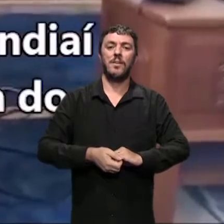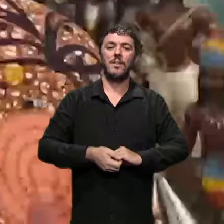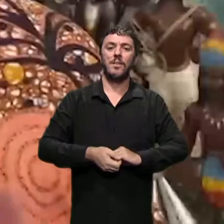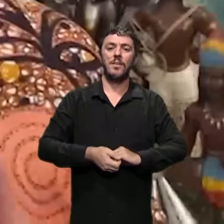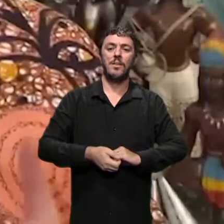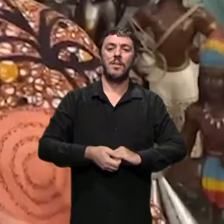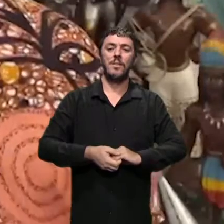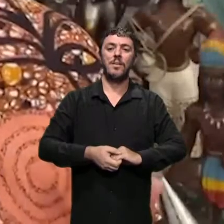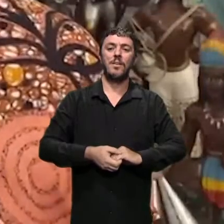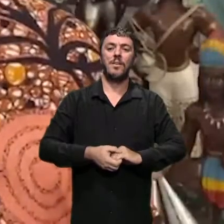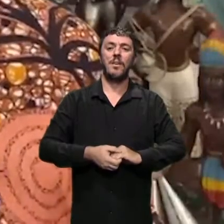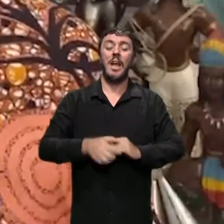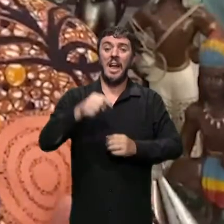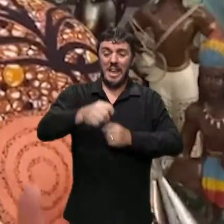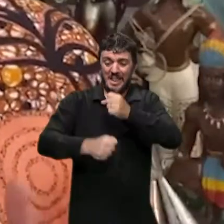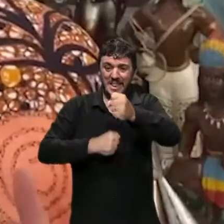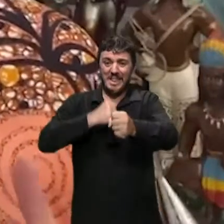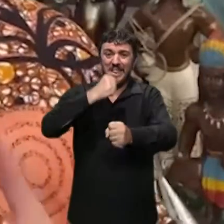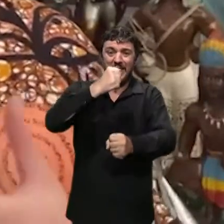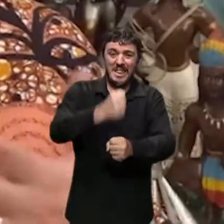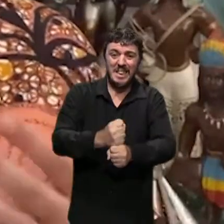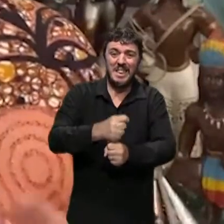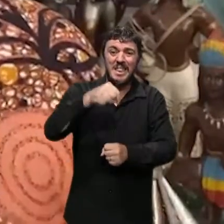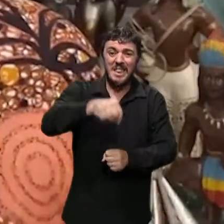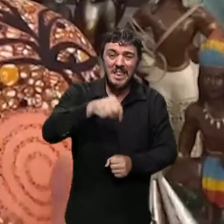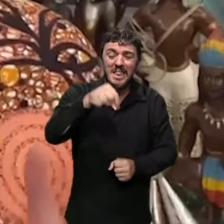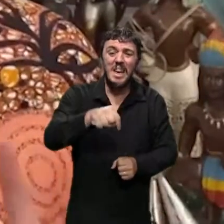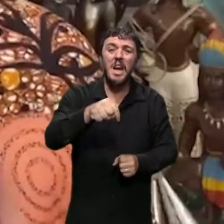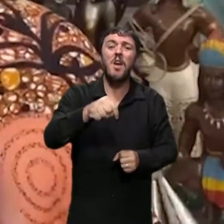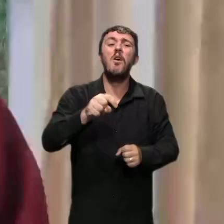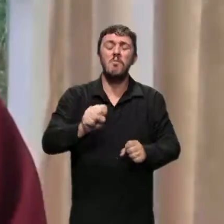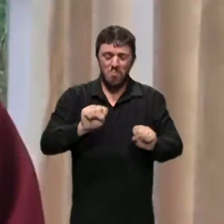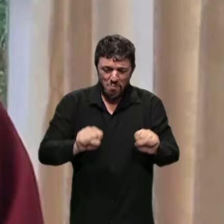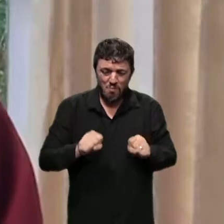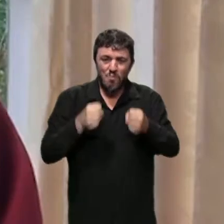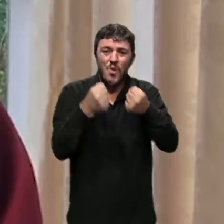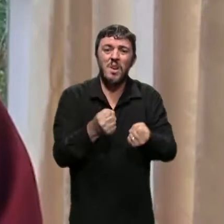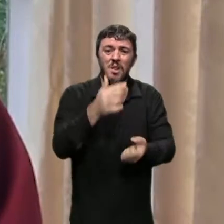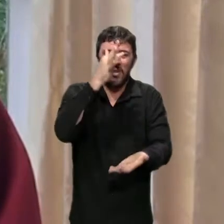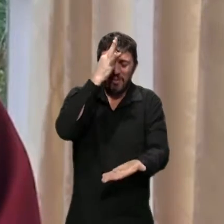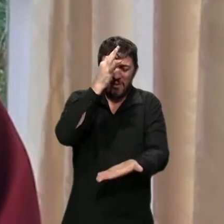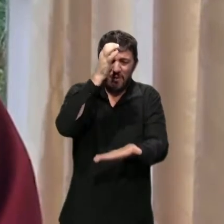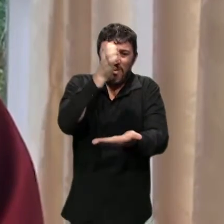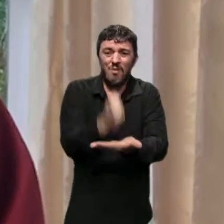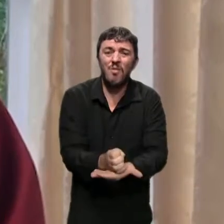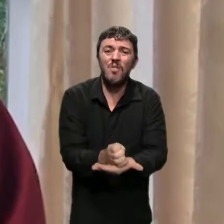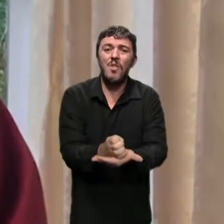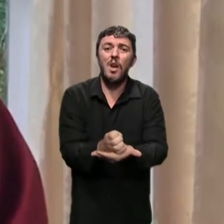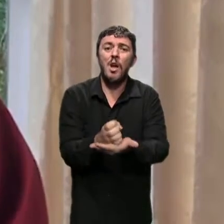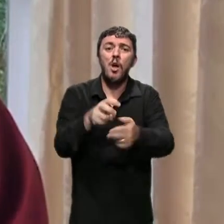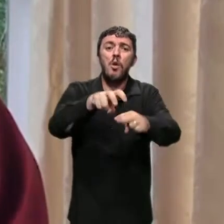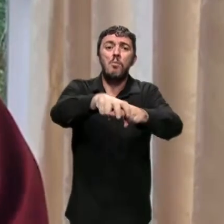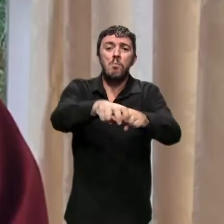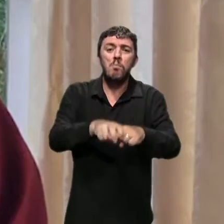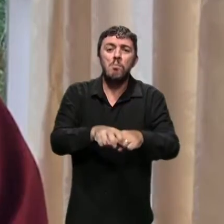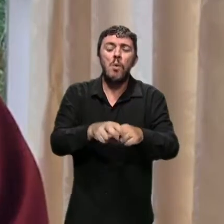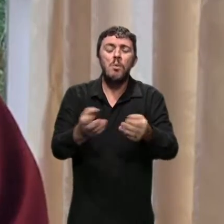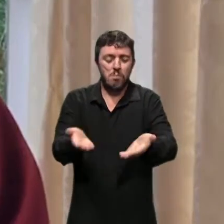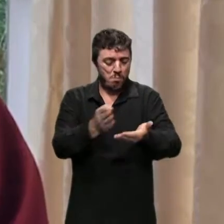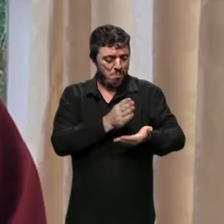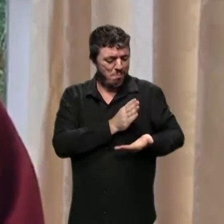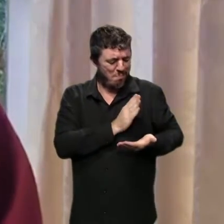Esse ano, que fez todos se fortalecerem foi a fé. Por isso que temos que trazer dentro do coração